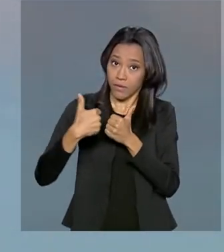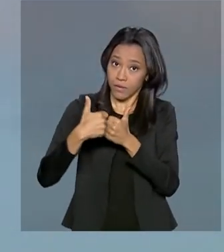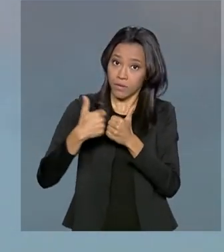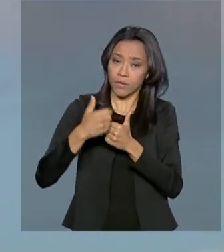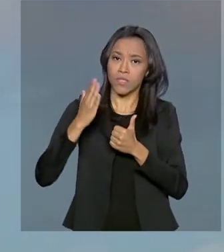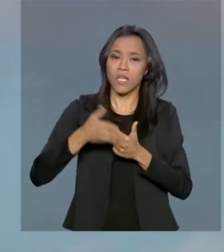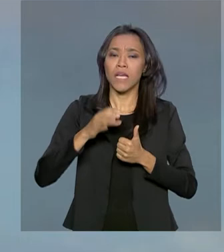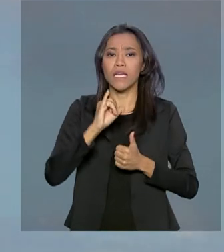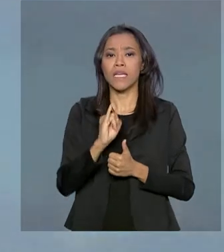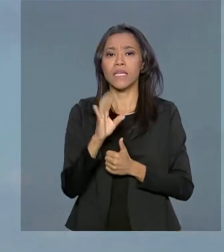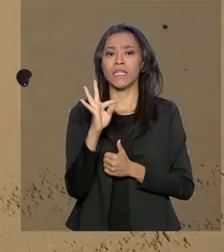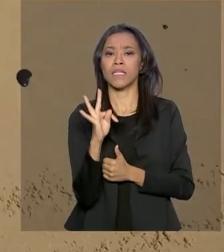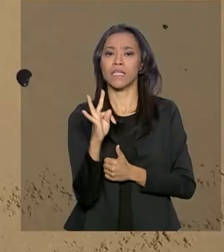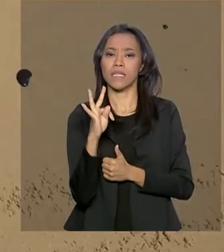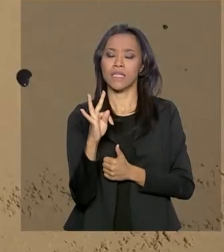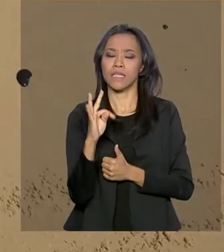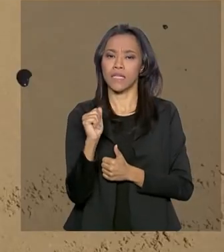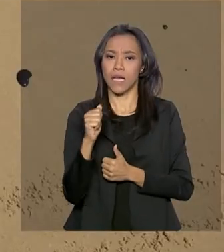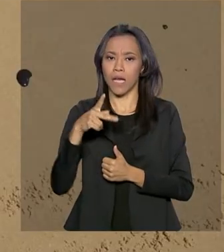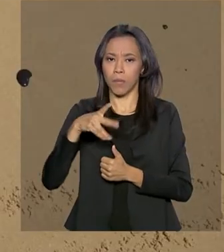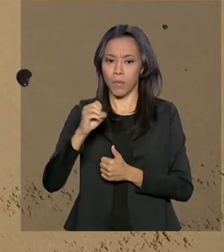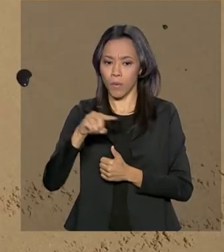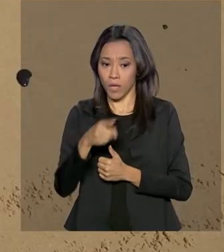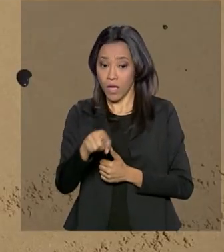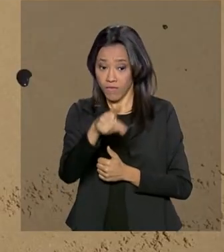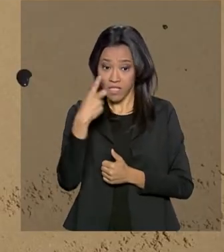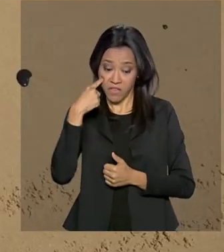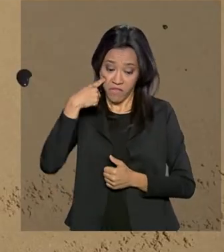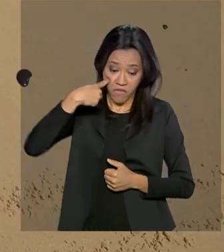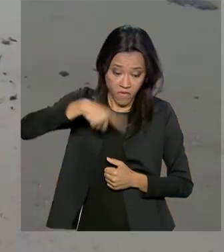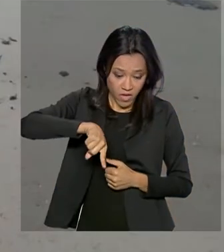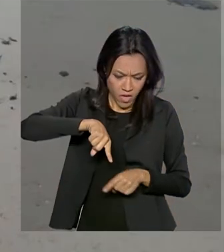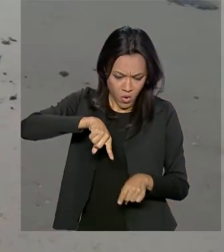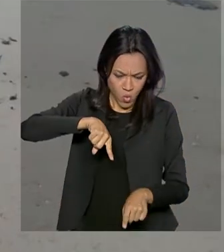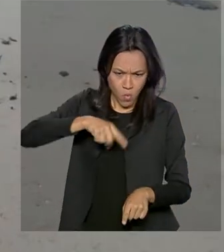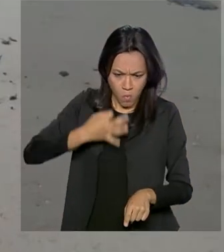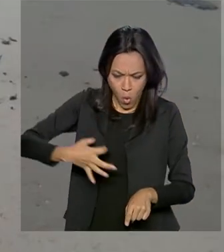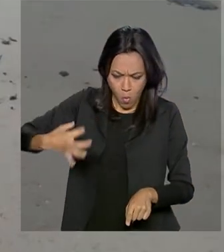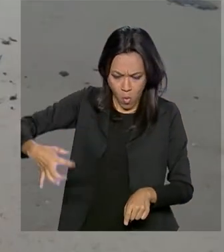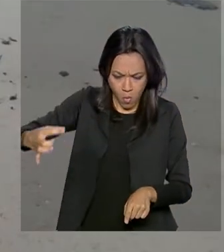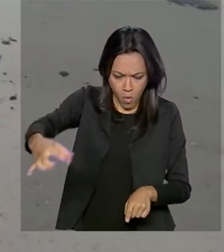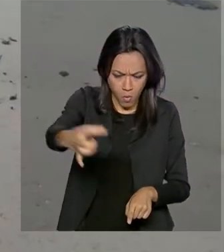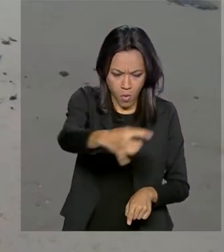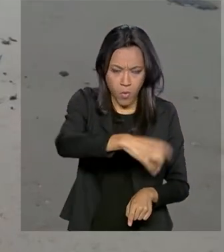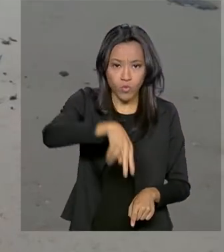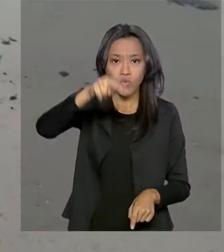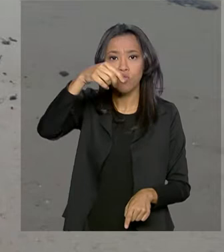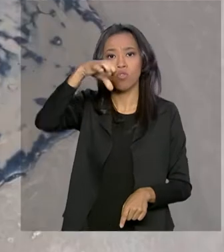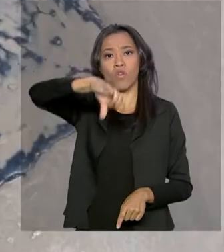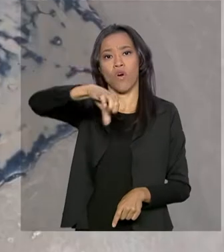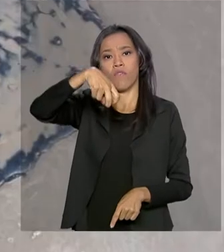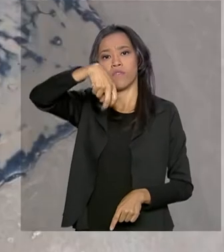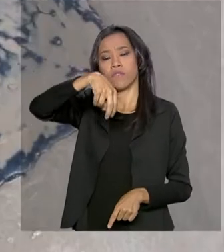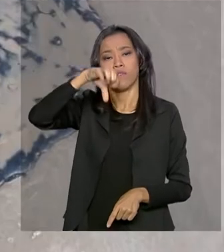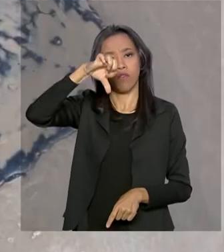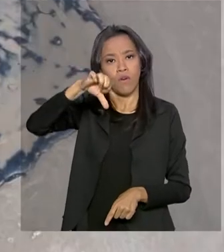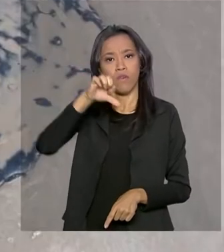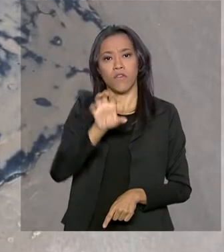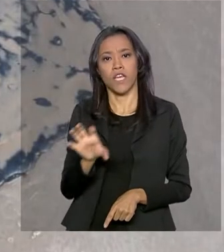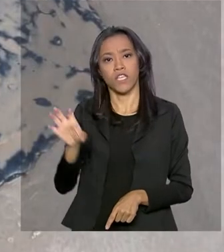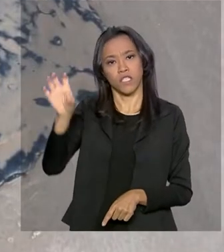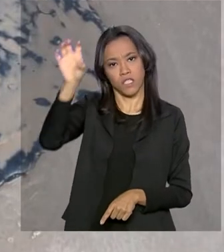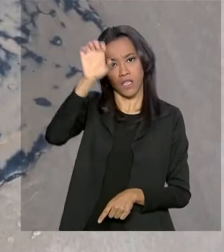de Itaporanga da Ajuda. As manchas de óleo já podem ser vistas nos nove estados do Nordeste. Desde então,